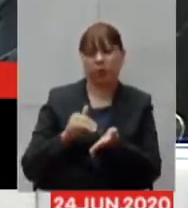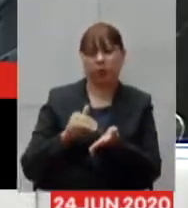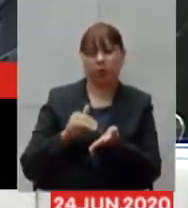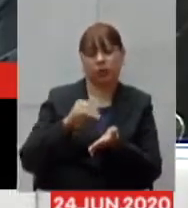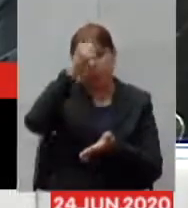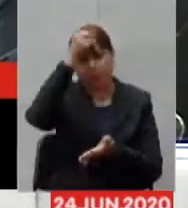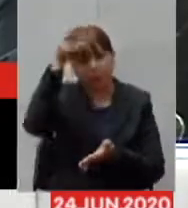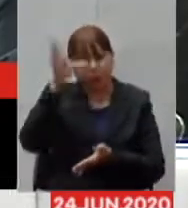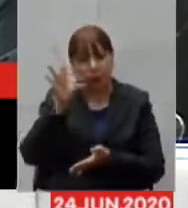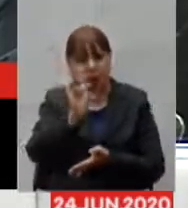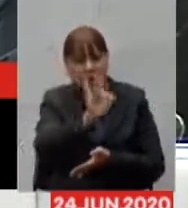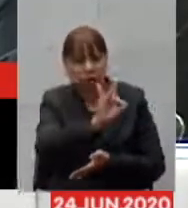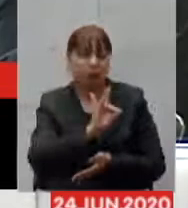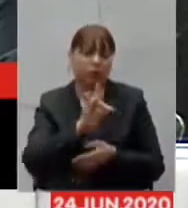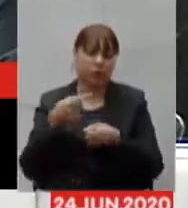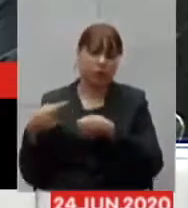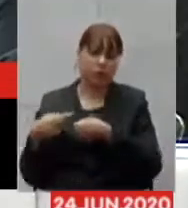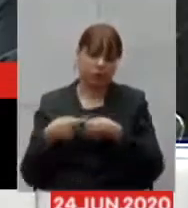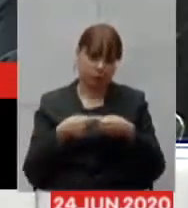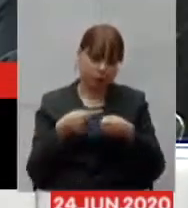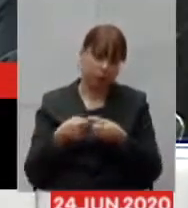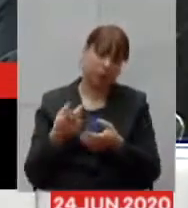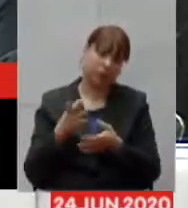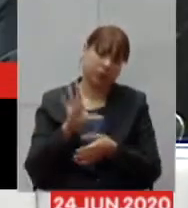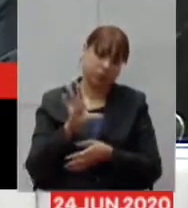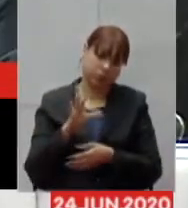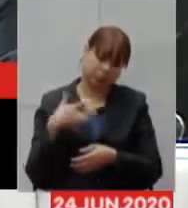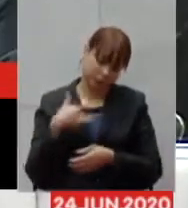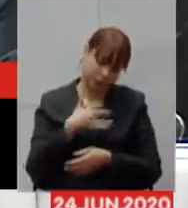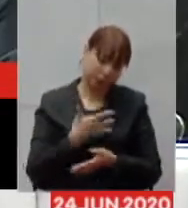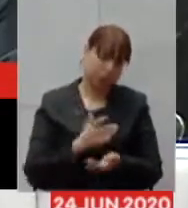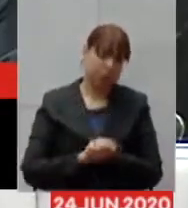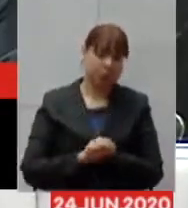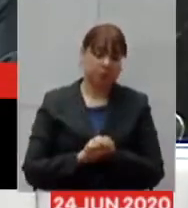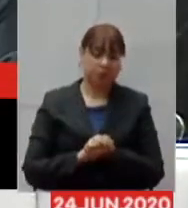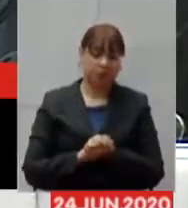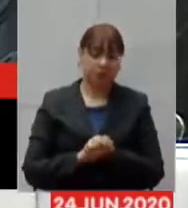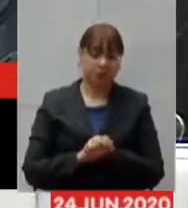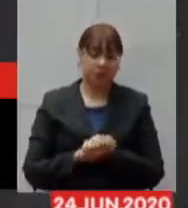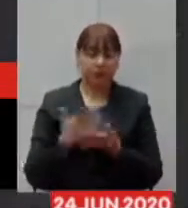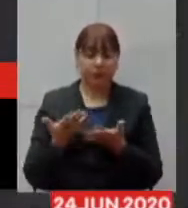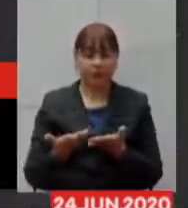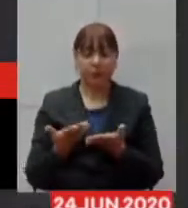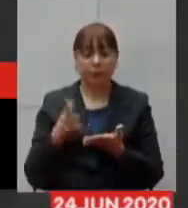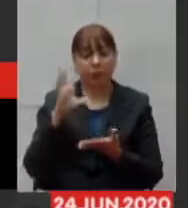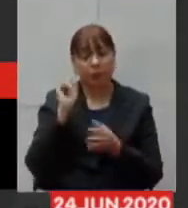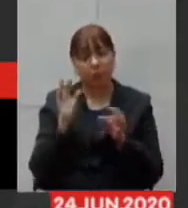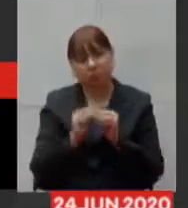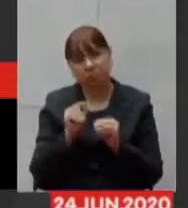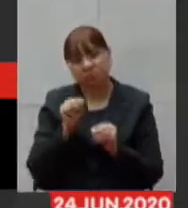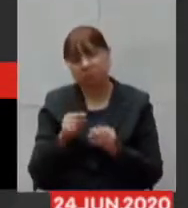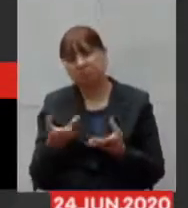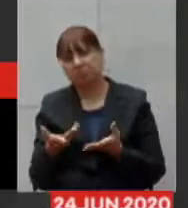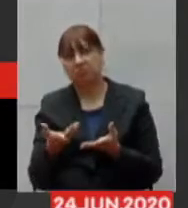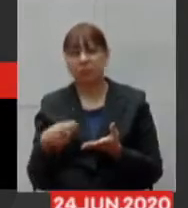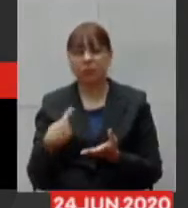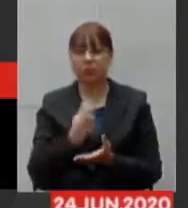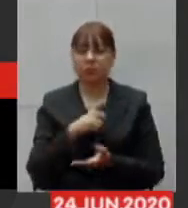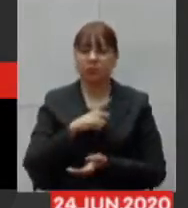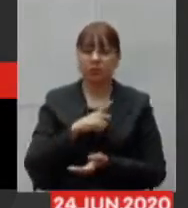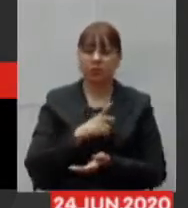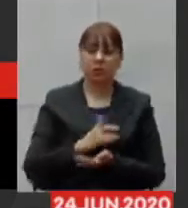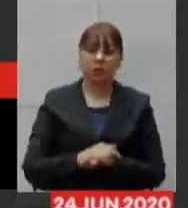resumidas do nosso plano de contingência macro regional eu acho que basicamente é isso ou seja a gente tem